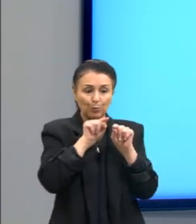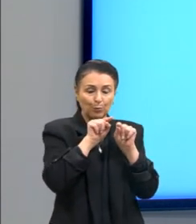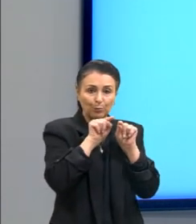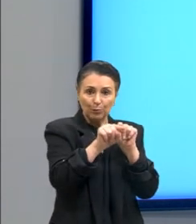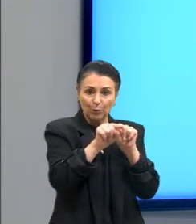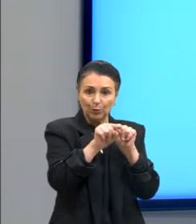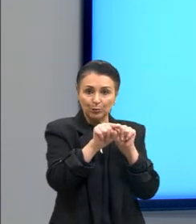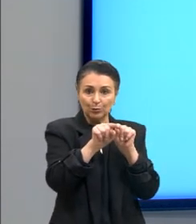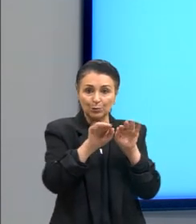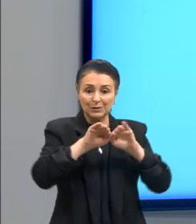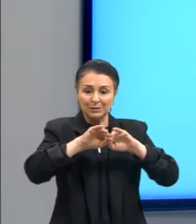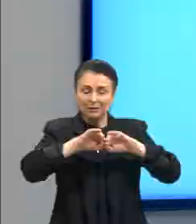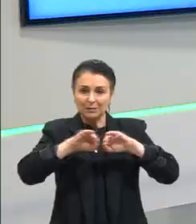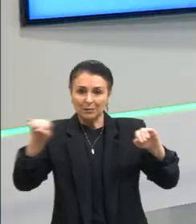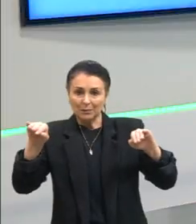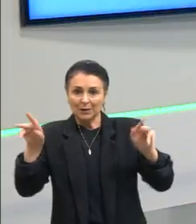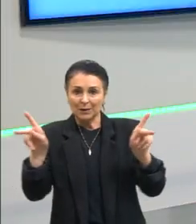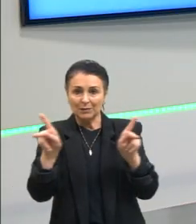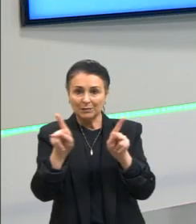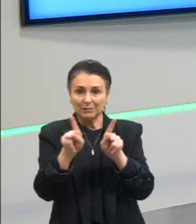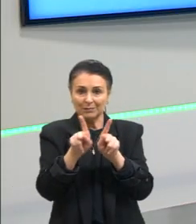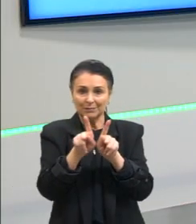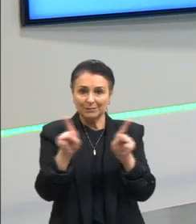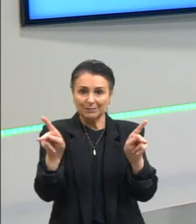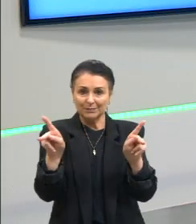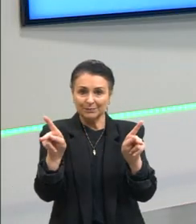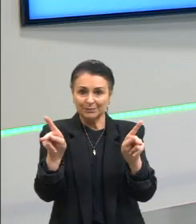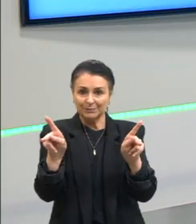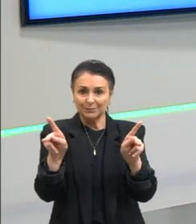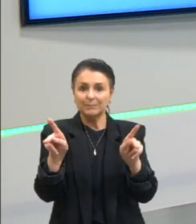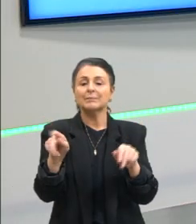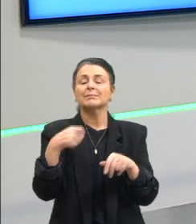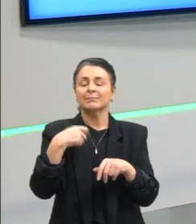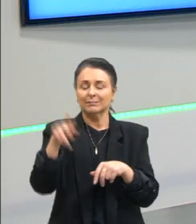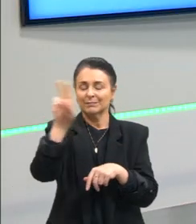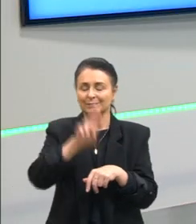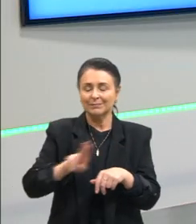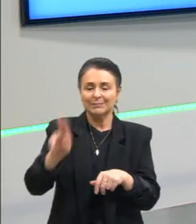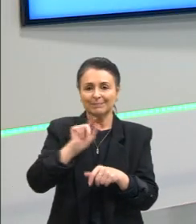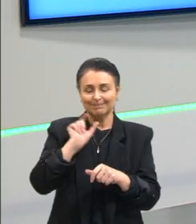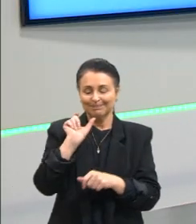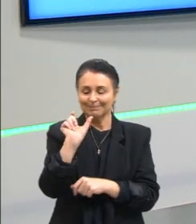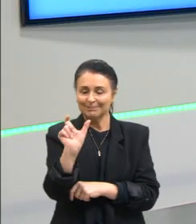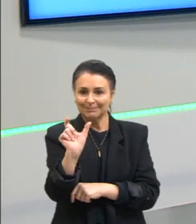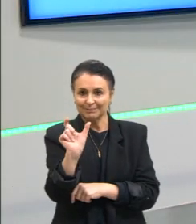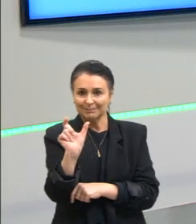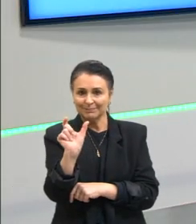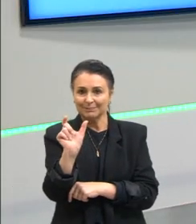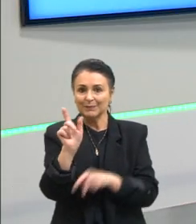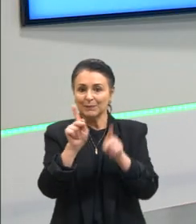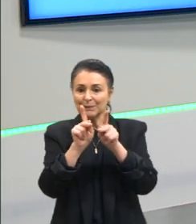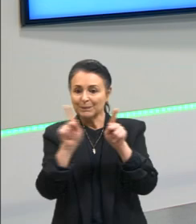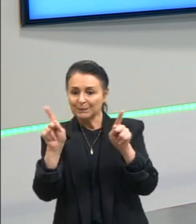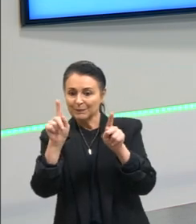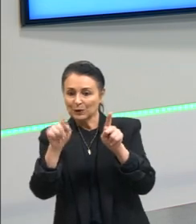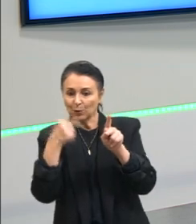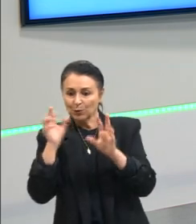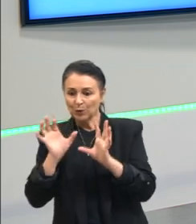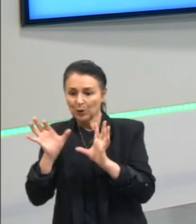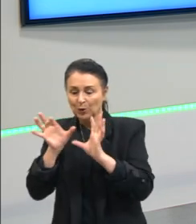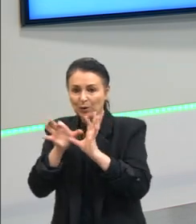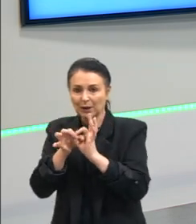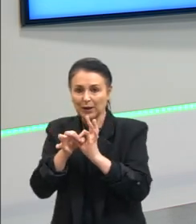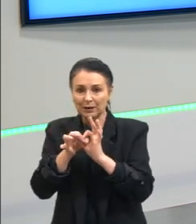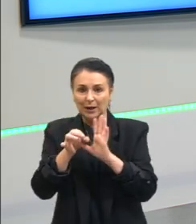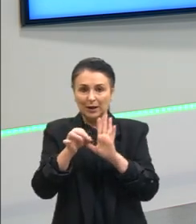o que eu preciso fazer usar palavras para que o período seguinte se conecte ao